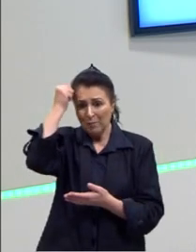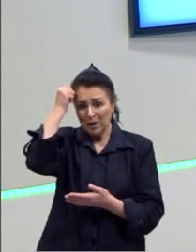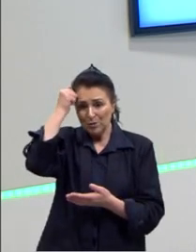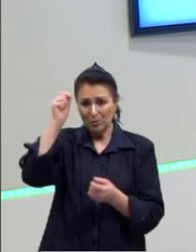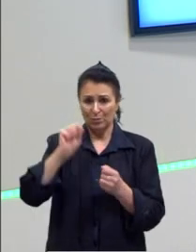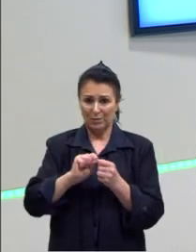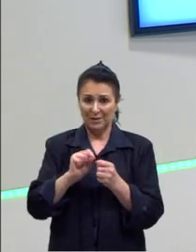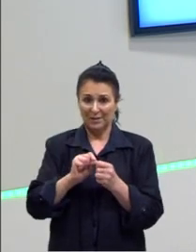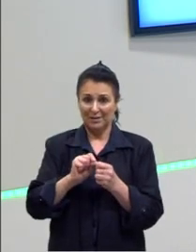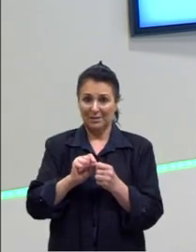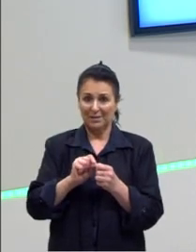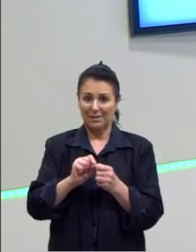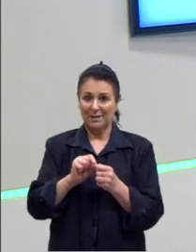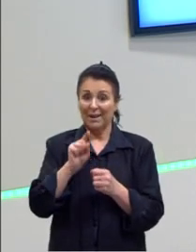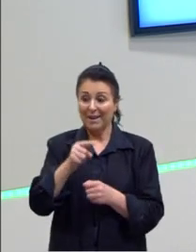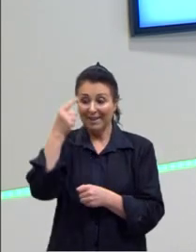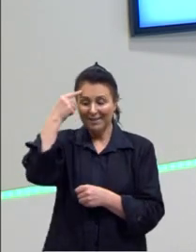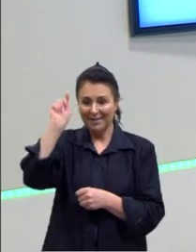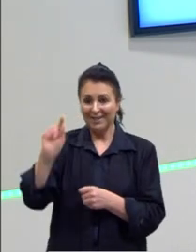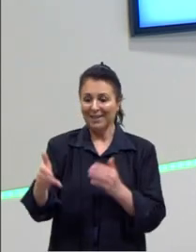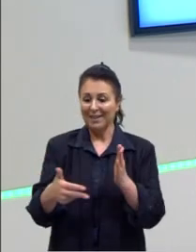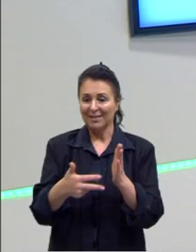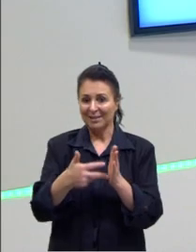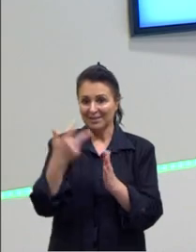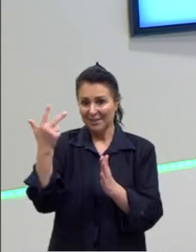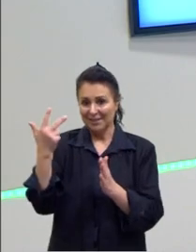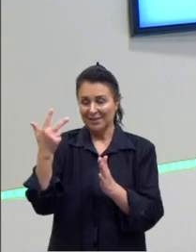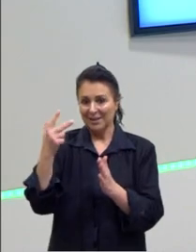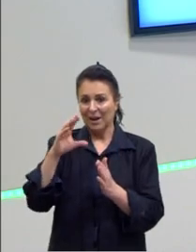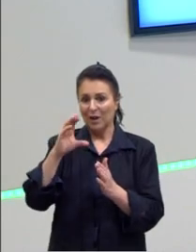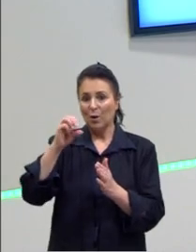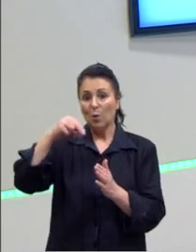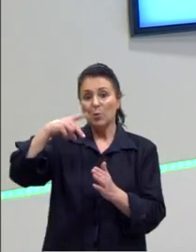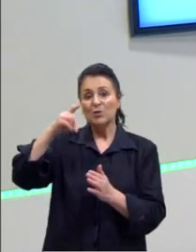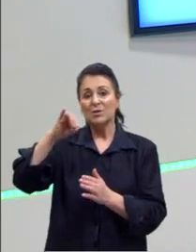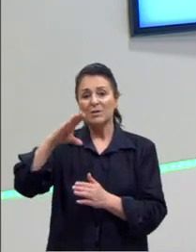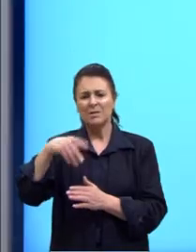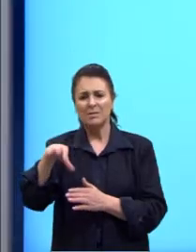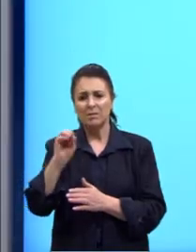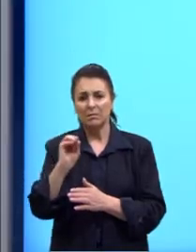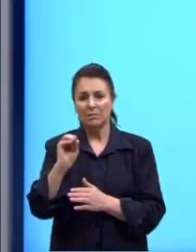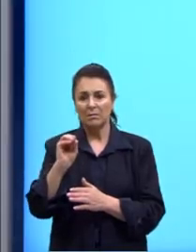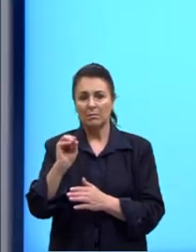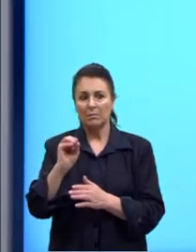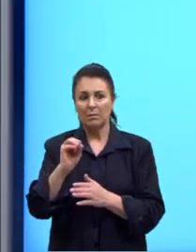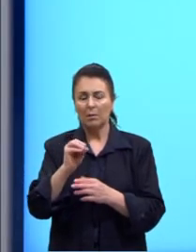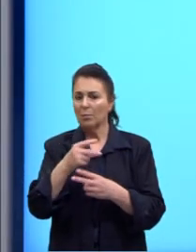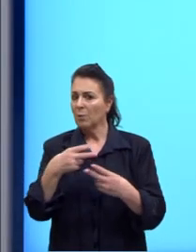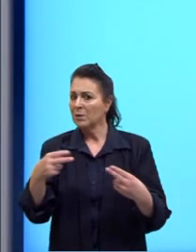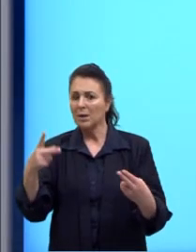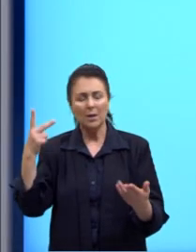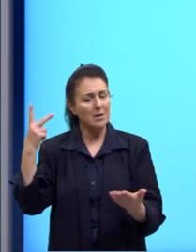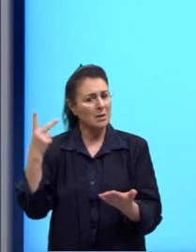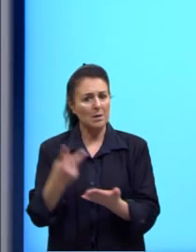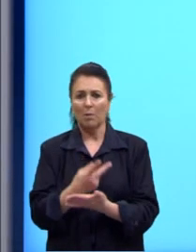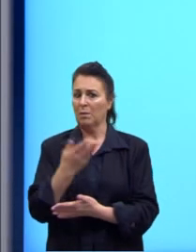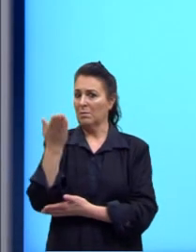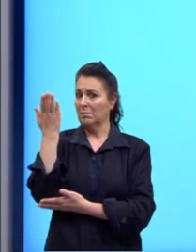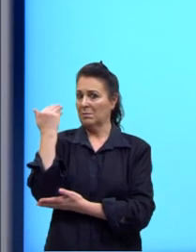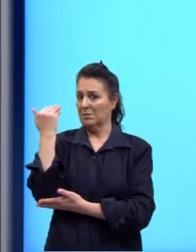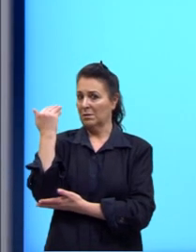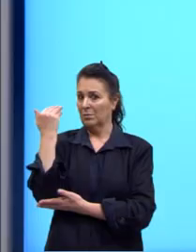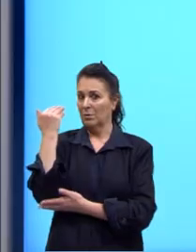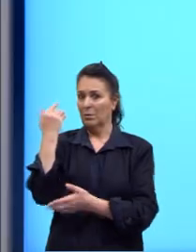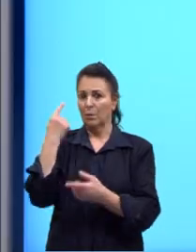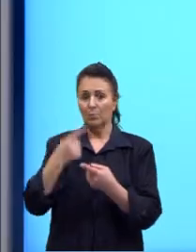Então, é essa a ideia da terceira condicional. A ideia da terceira condicional é de algo que não aconteceu no passado, porque eu não